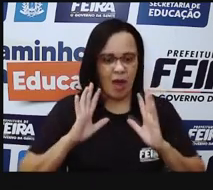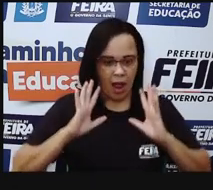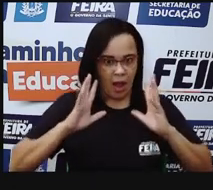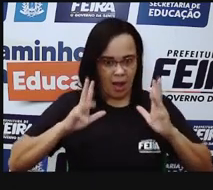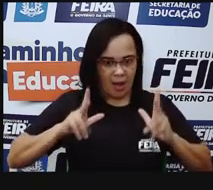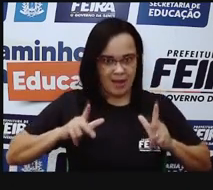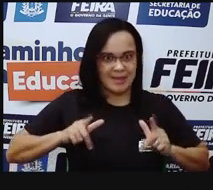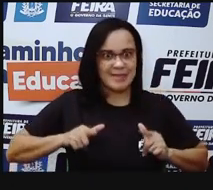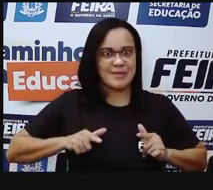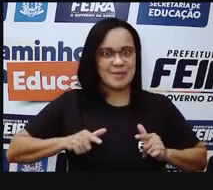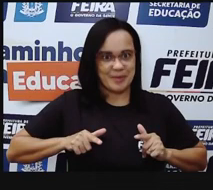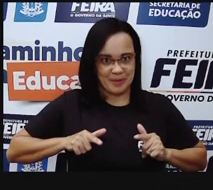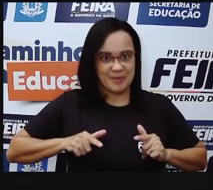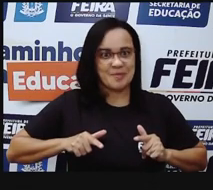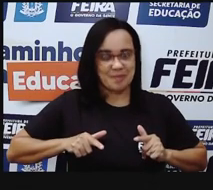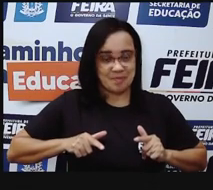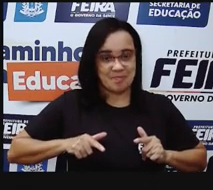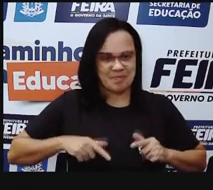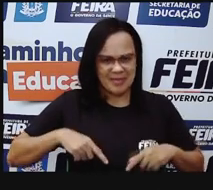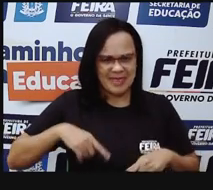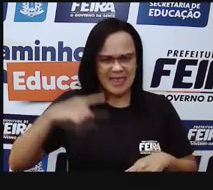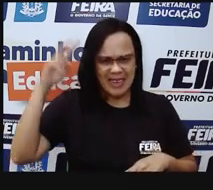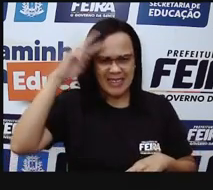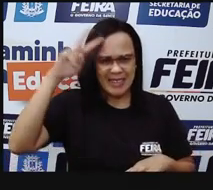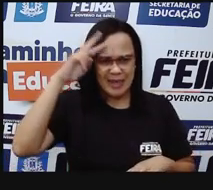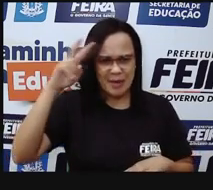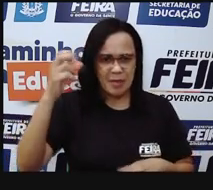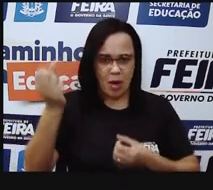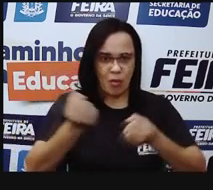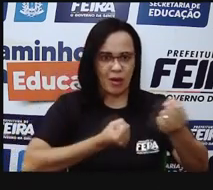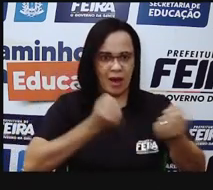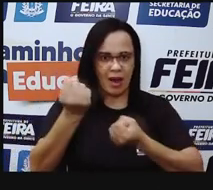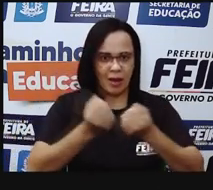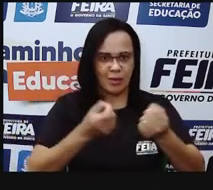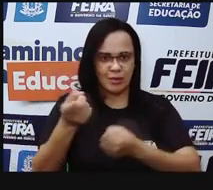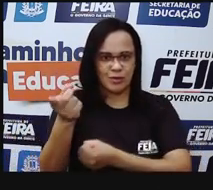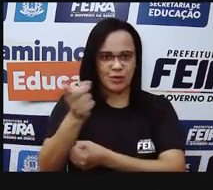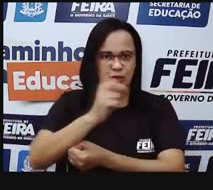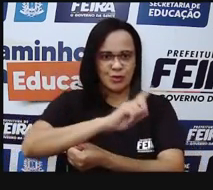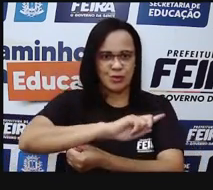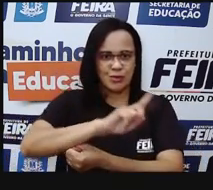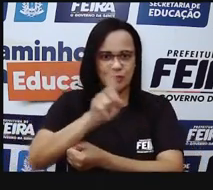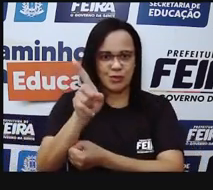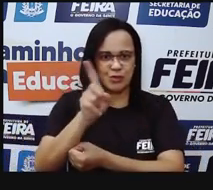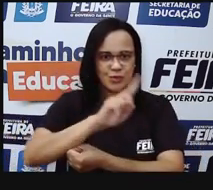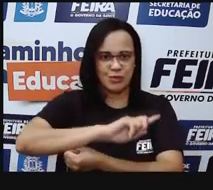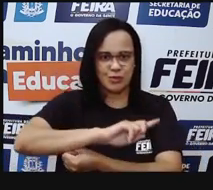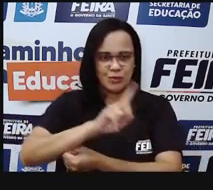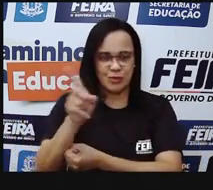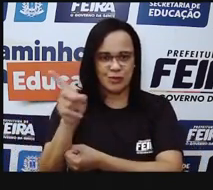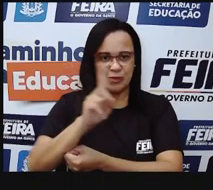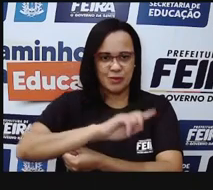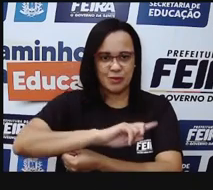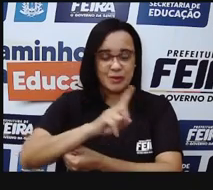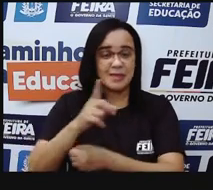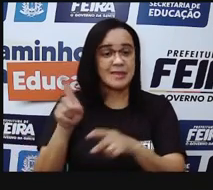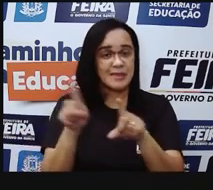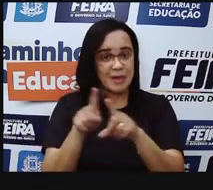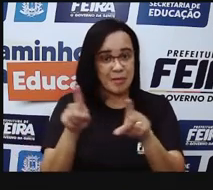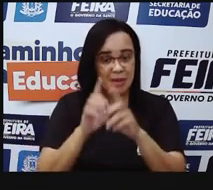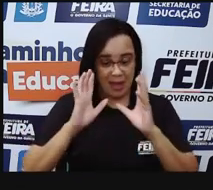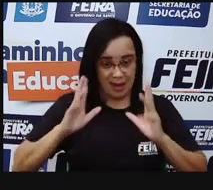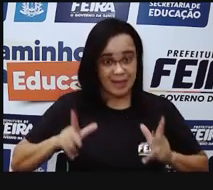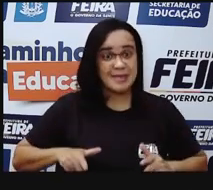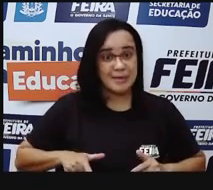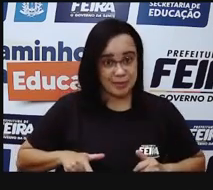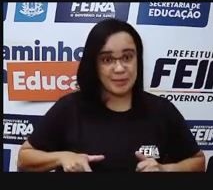para-brisa. O que que acontece ali? Ele vai estar esfregando para tirar